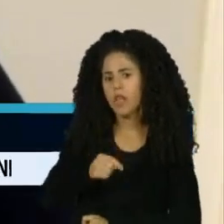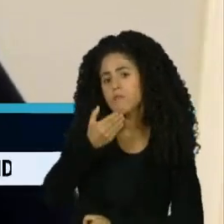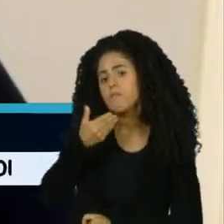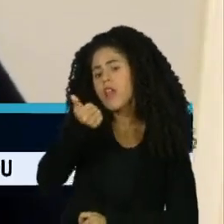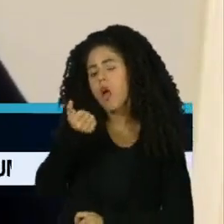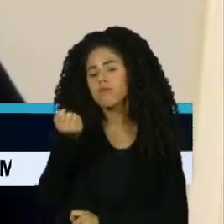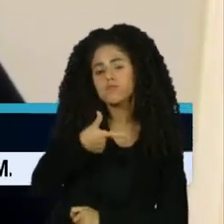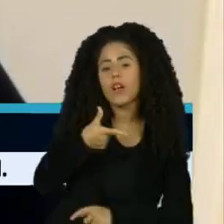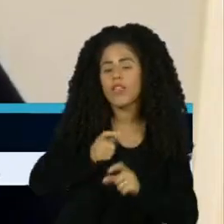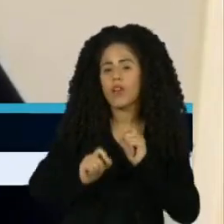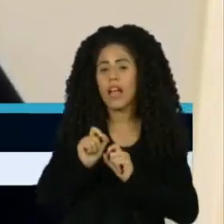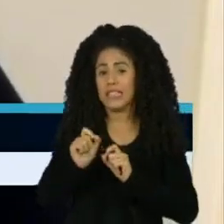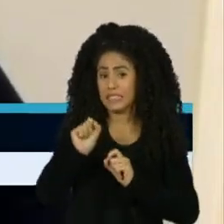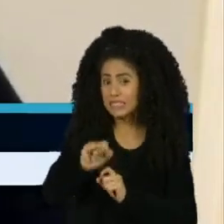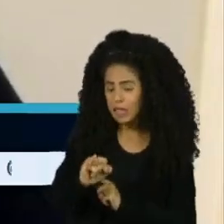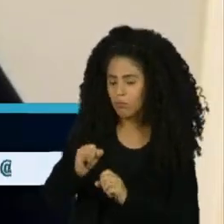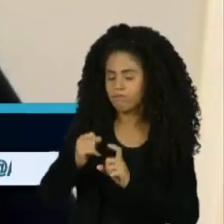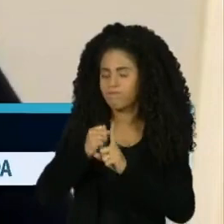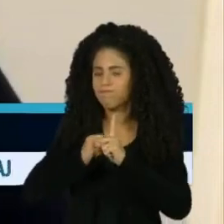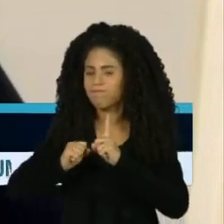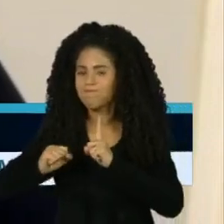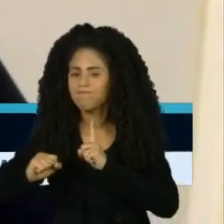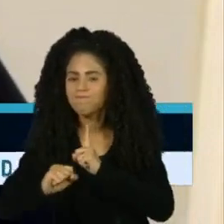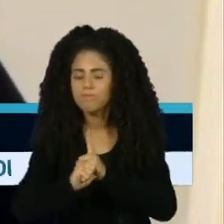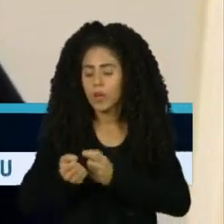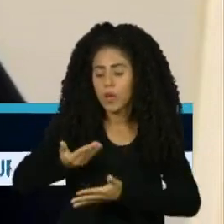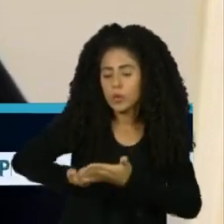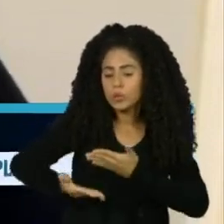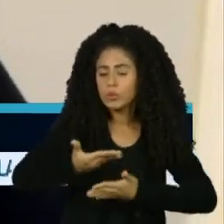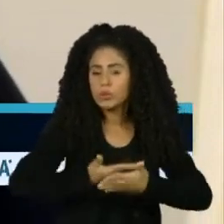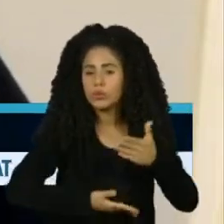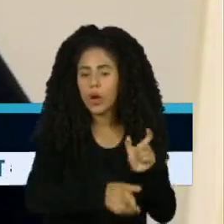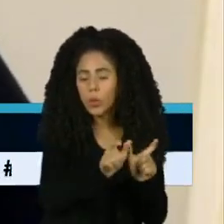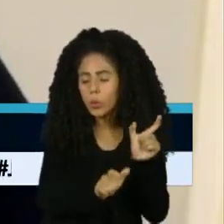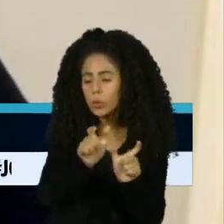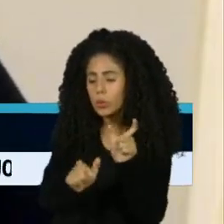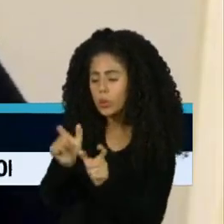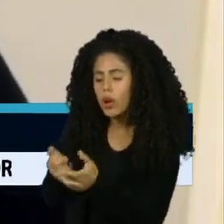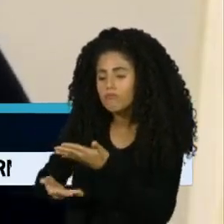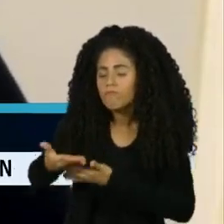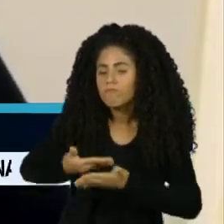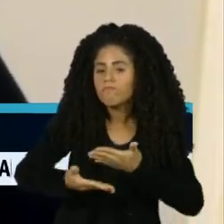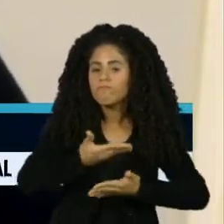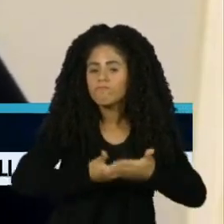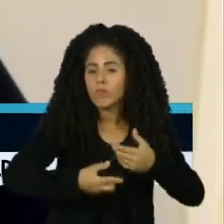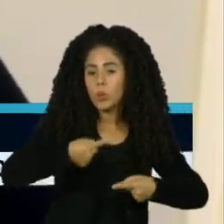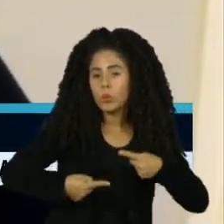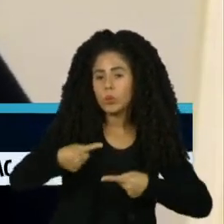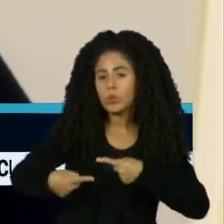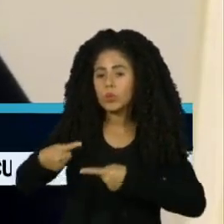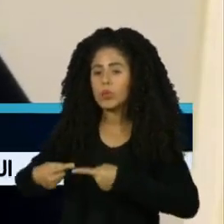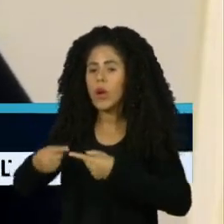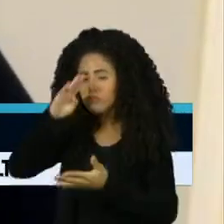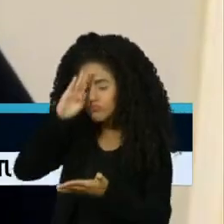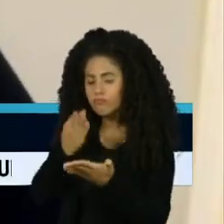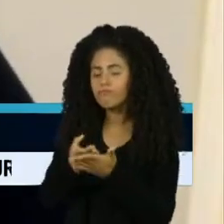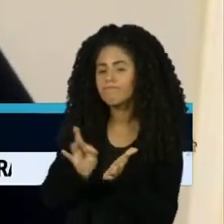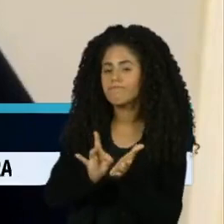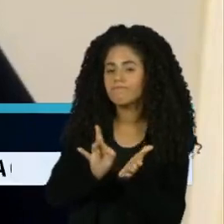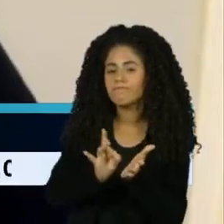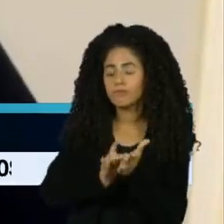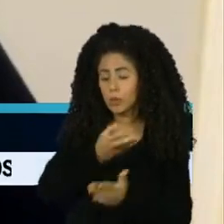se a gente tivesse relações confiáveis, pessoas, indivíduos, firmas e governo que fossem mutuamente confiáveis